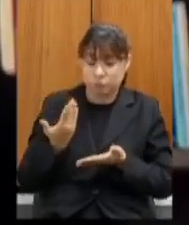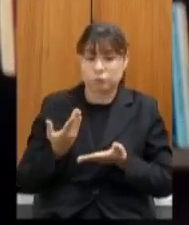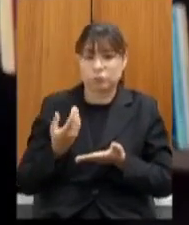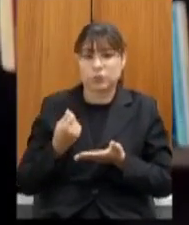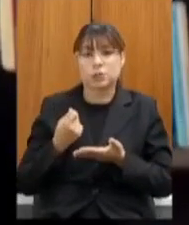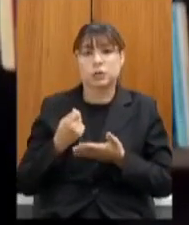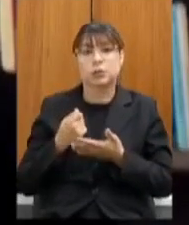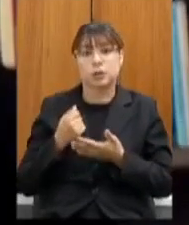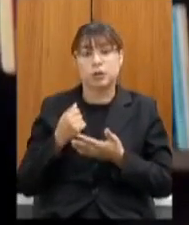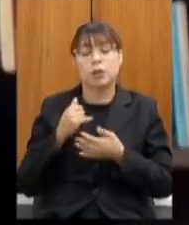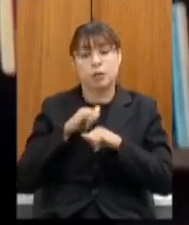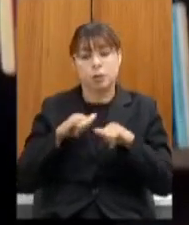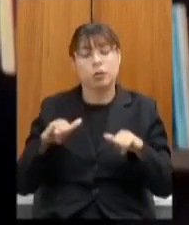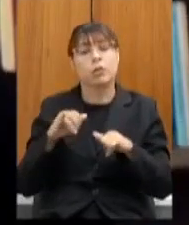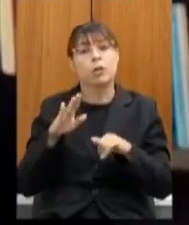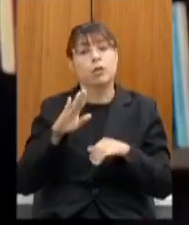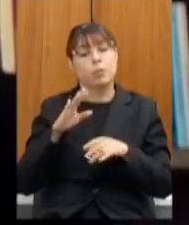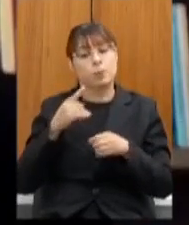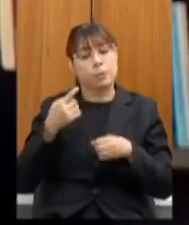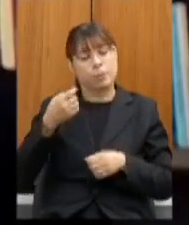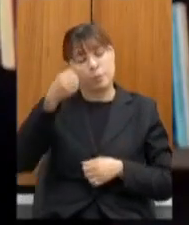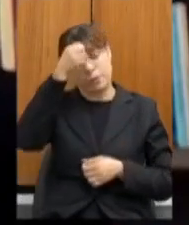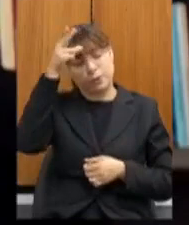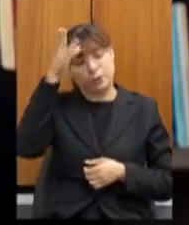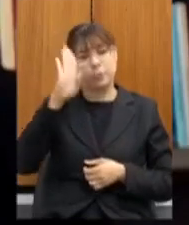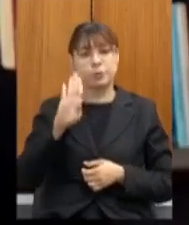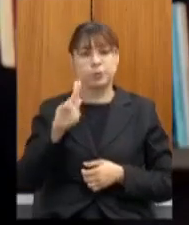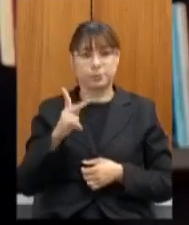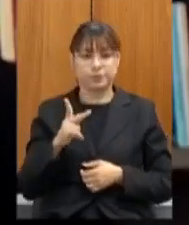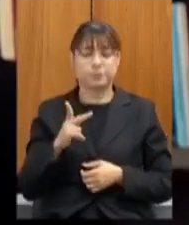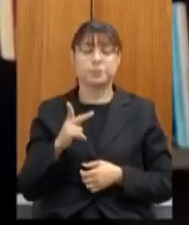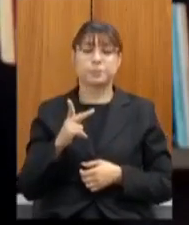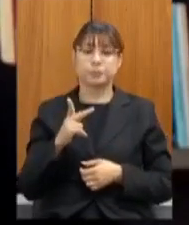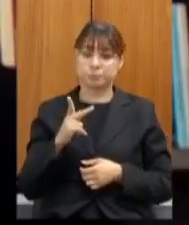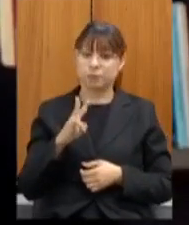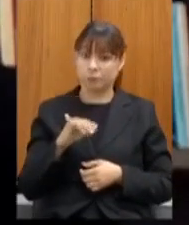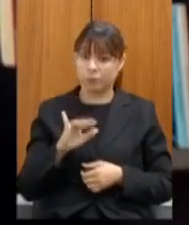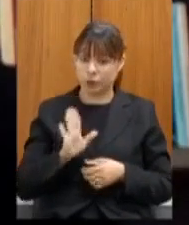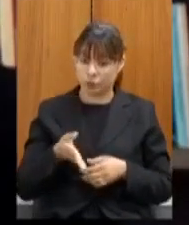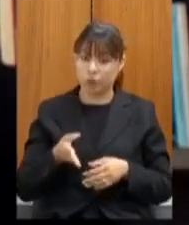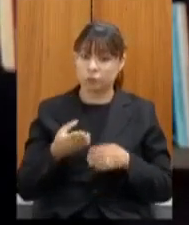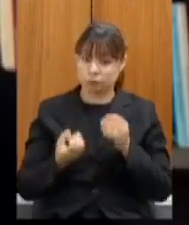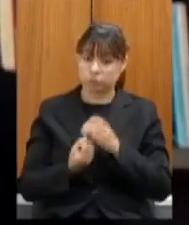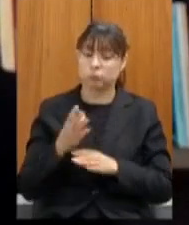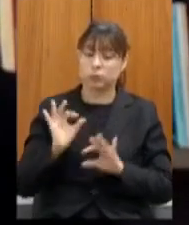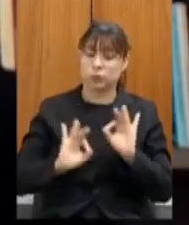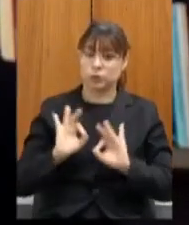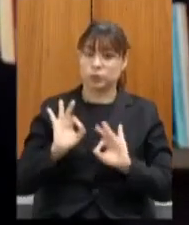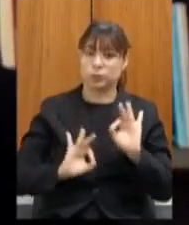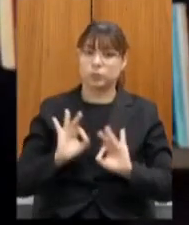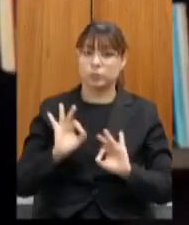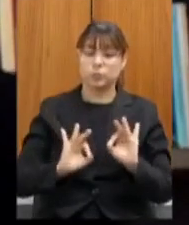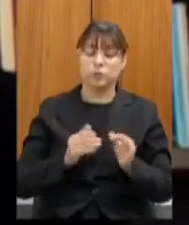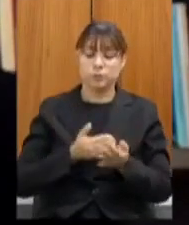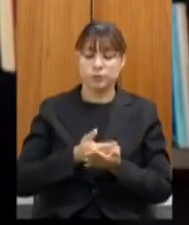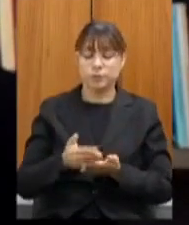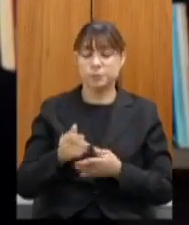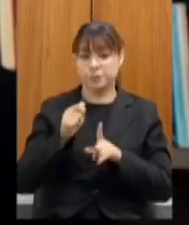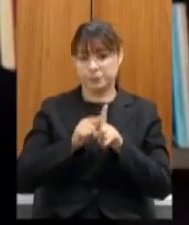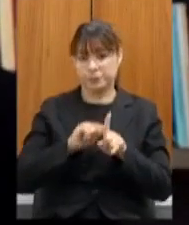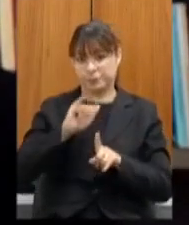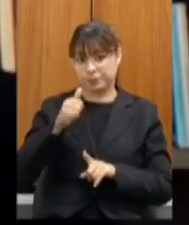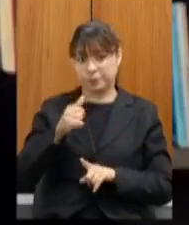que Belo Horizonte vai fazer isso a prefeitura de Belo Horizonte vai colocar já tem esse programa para começar a ser implantado em janeiro